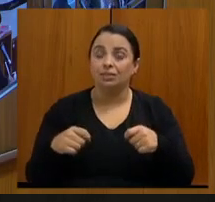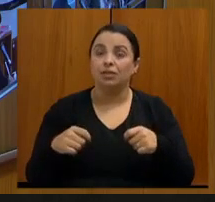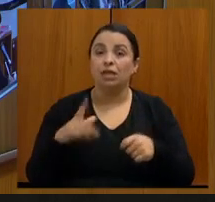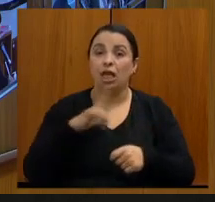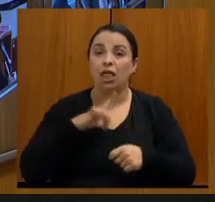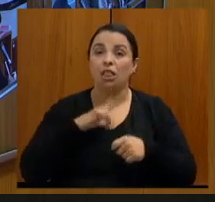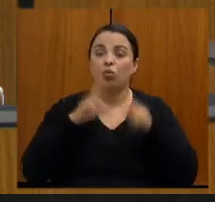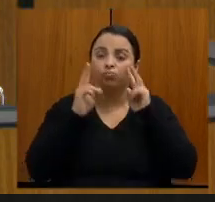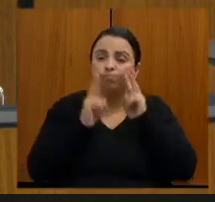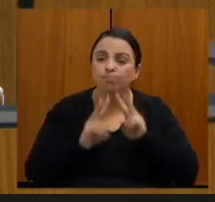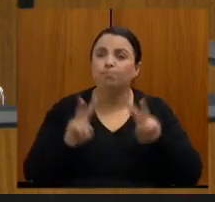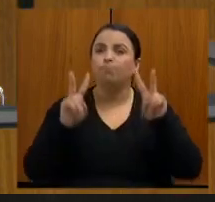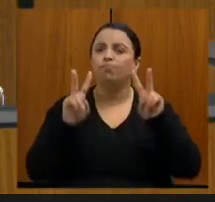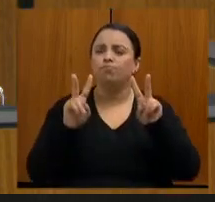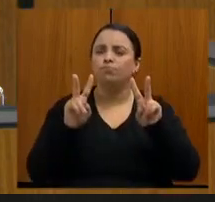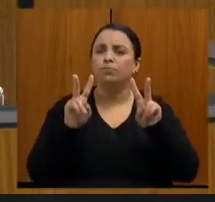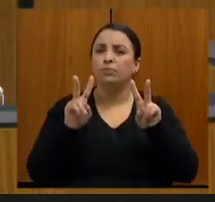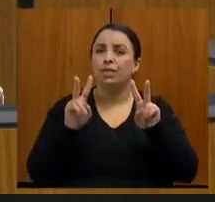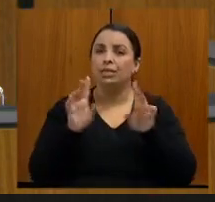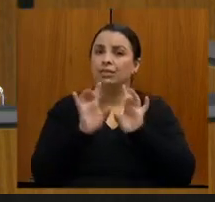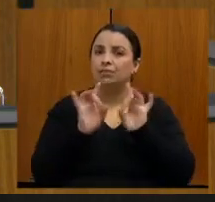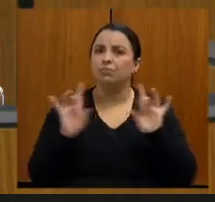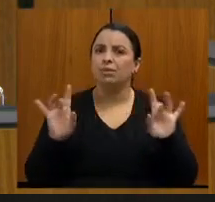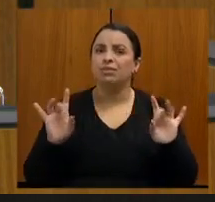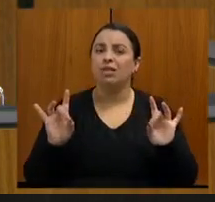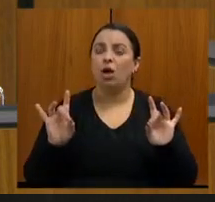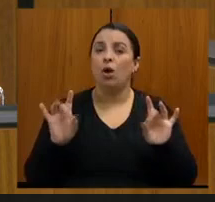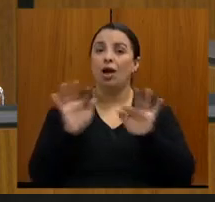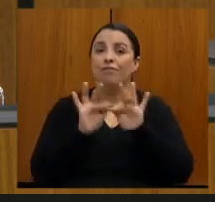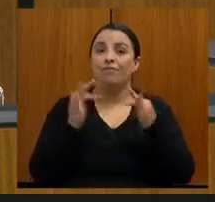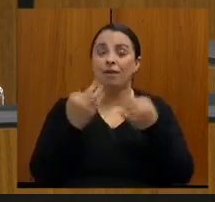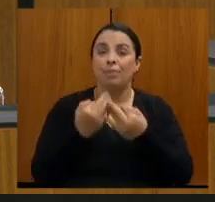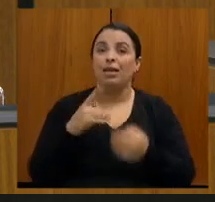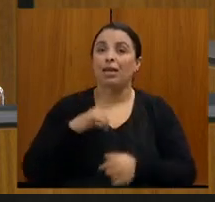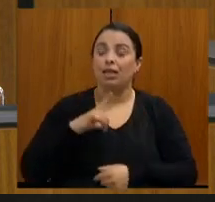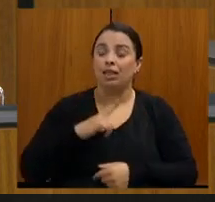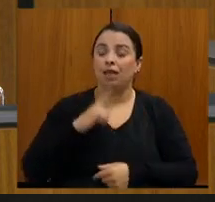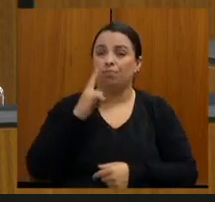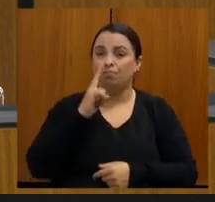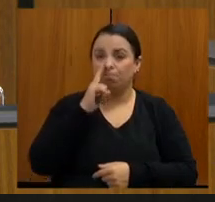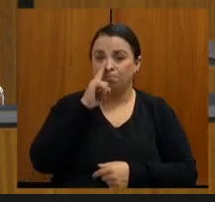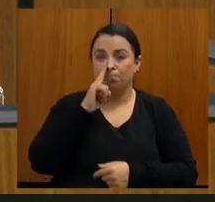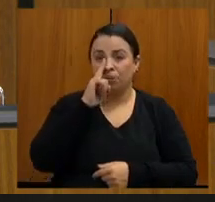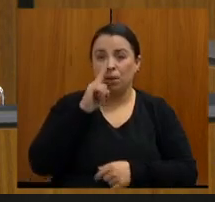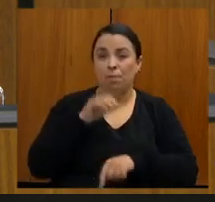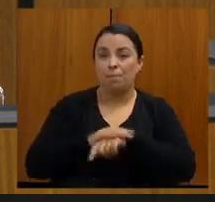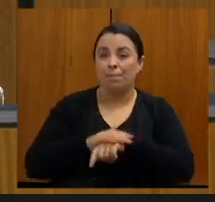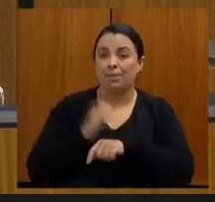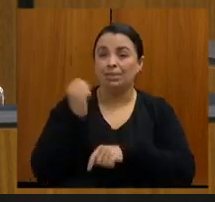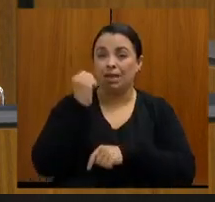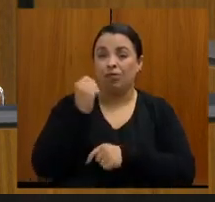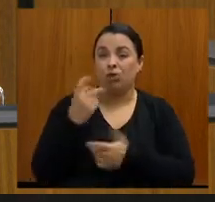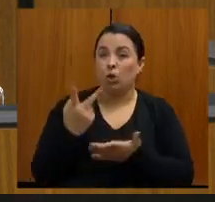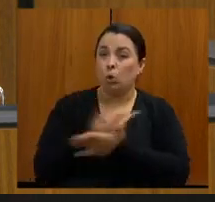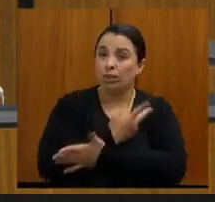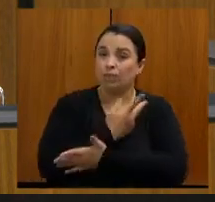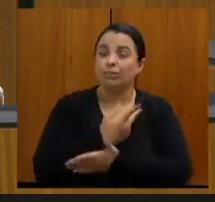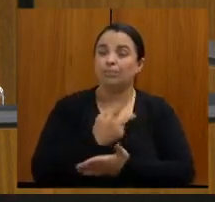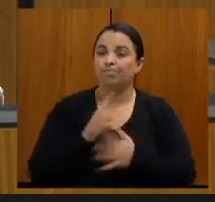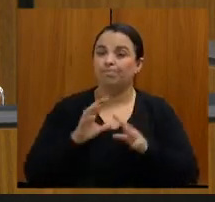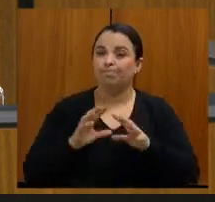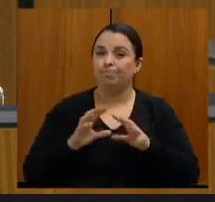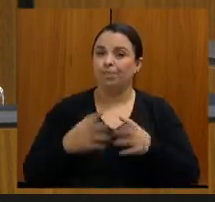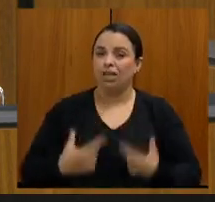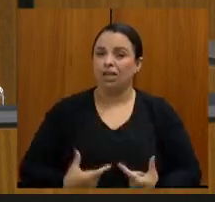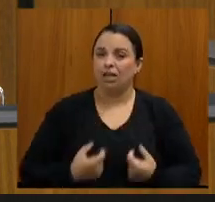olhar especial para aquelas famílias com risco aumentado do câncer de mama. Porque nós não podemos colocar num